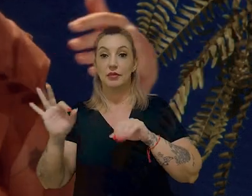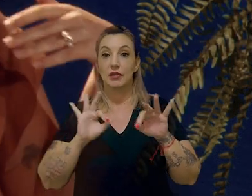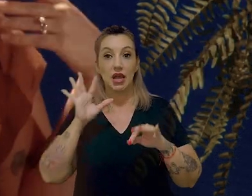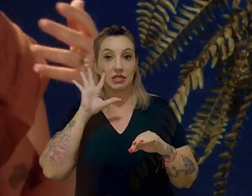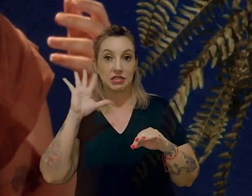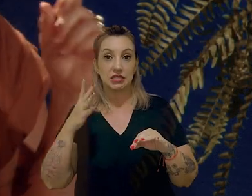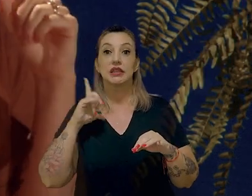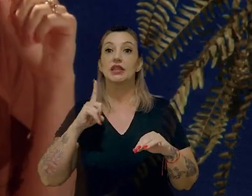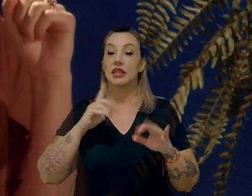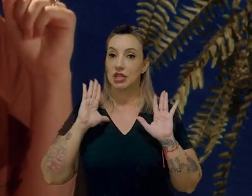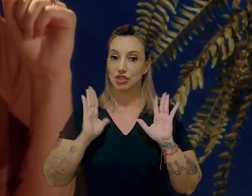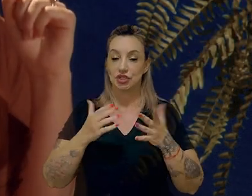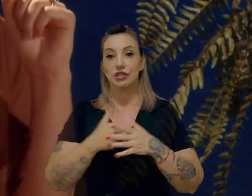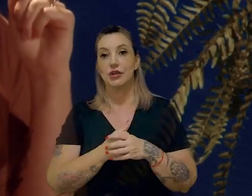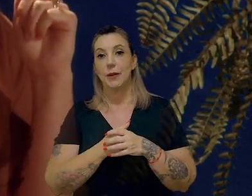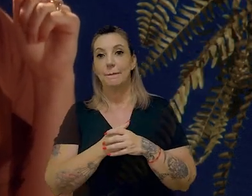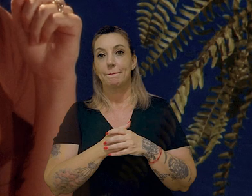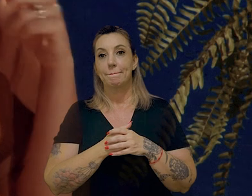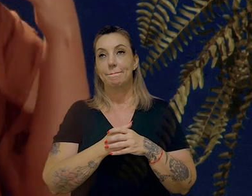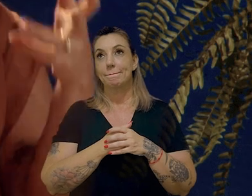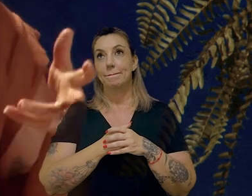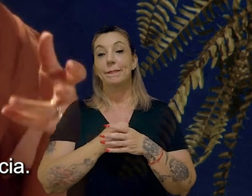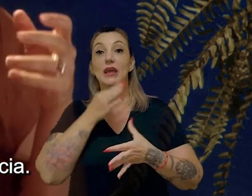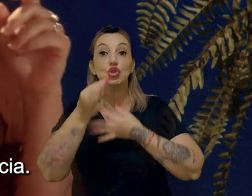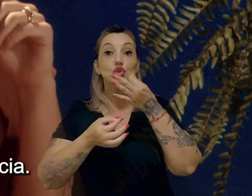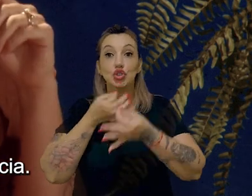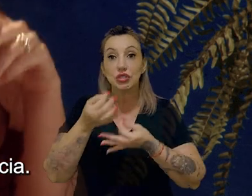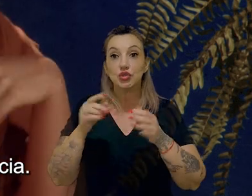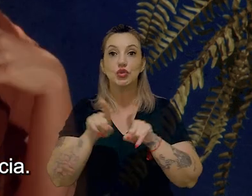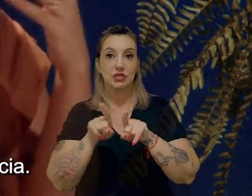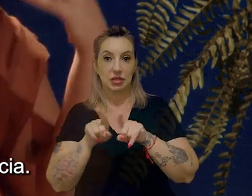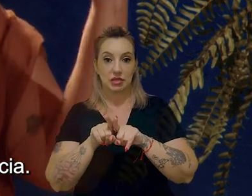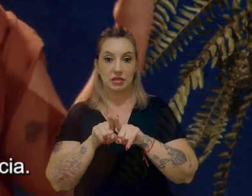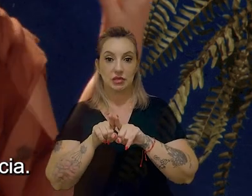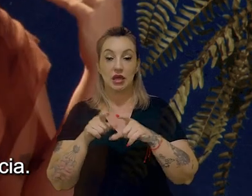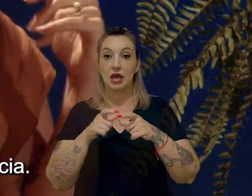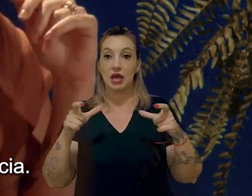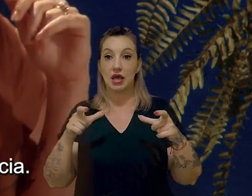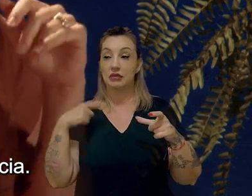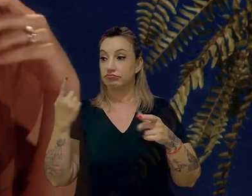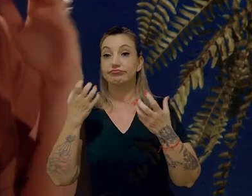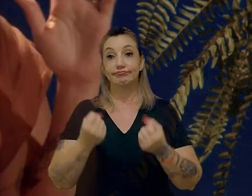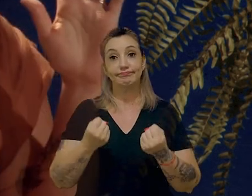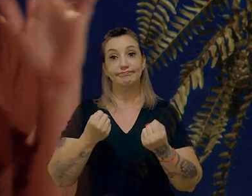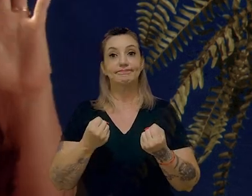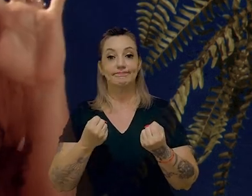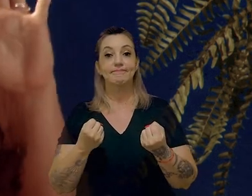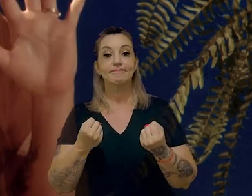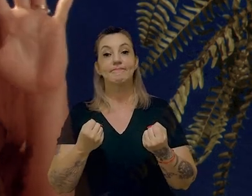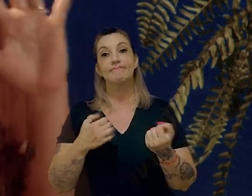ação, onde já existem sugestões também de aumento da nossa resiliência. E,